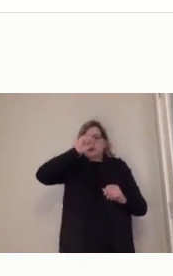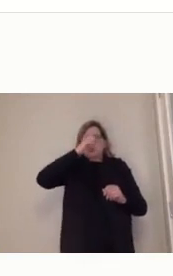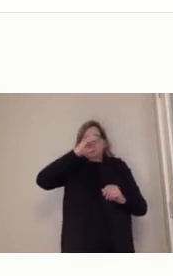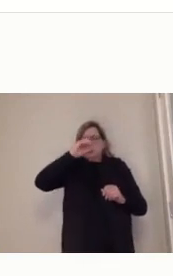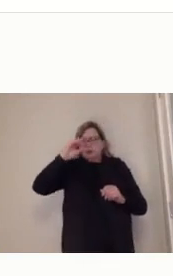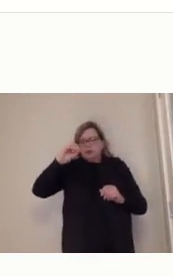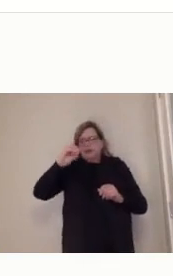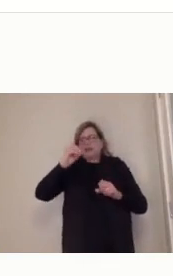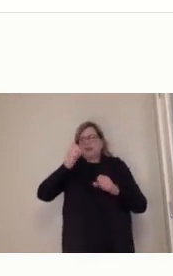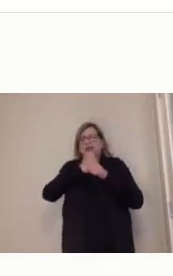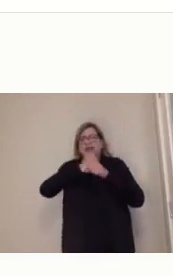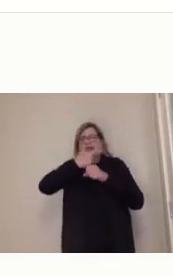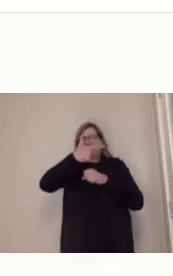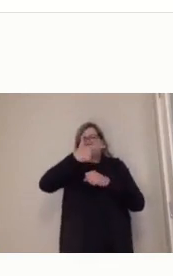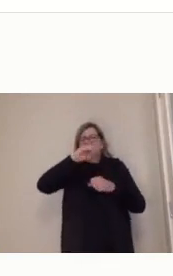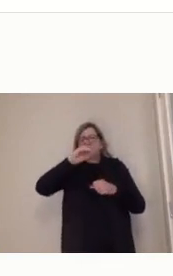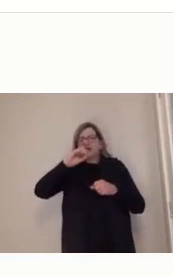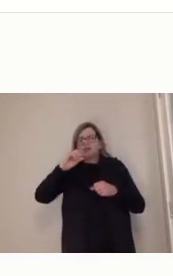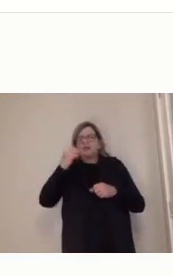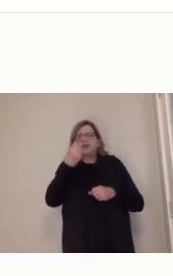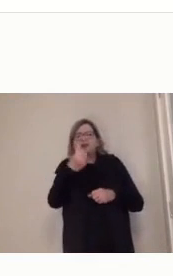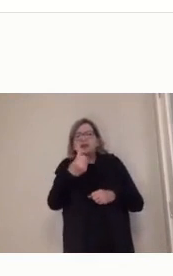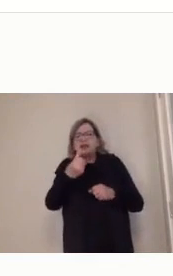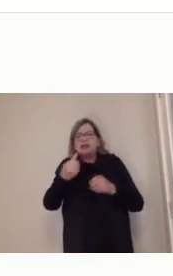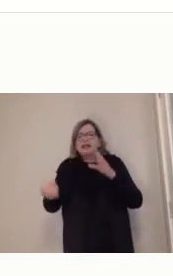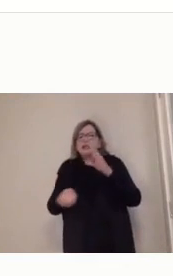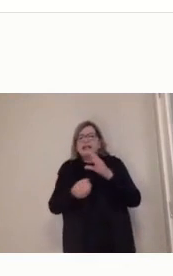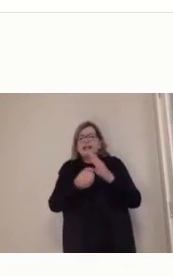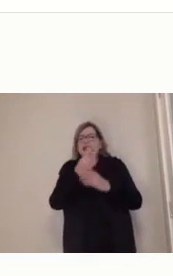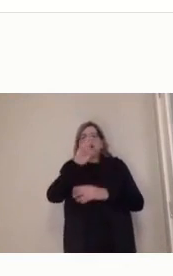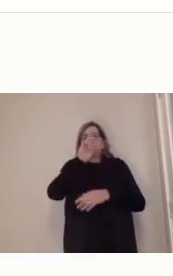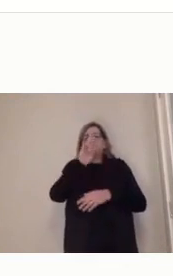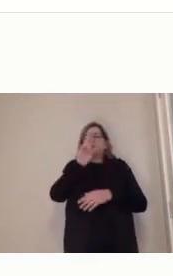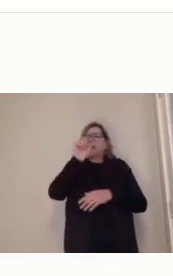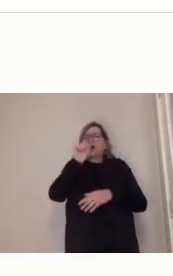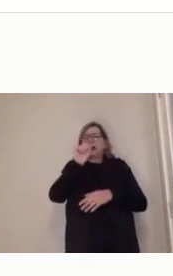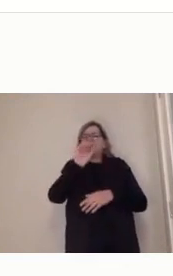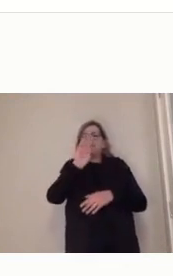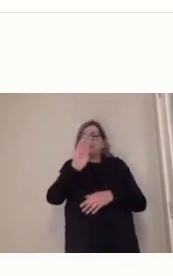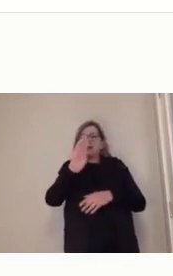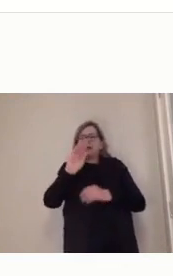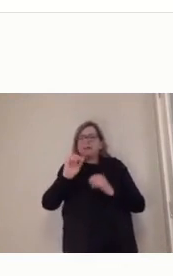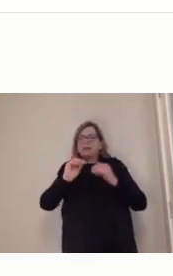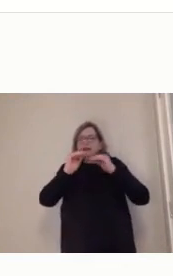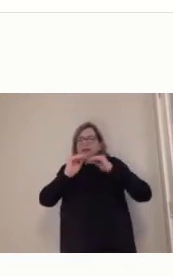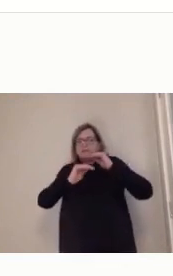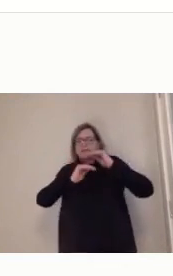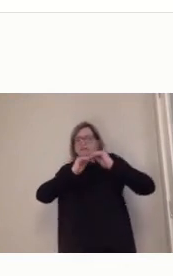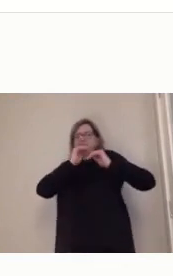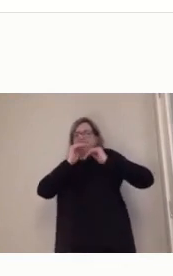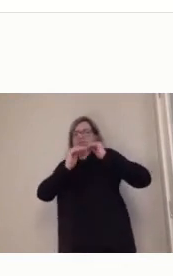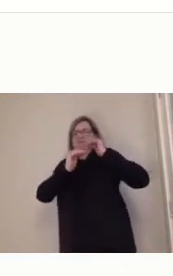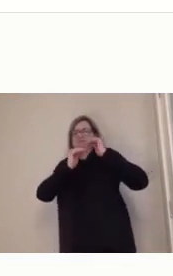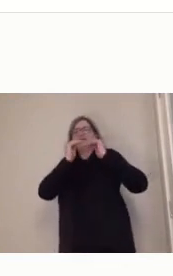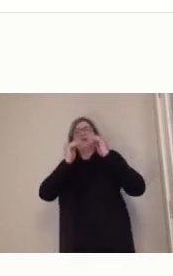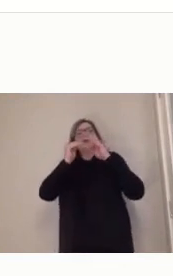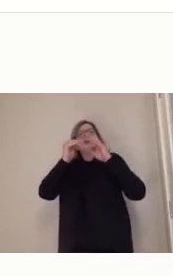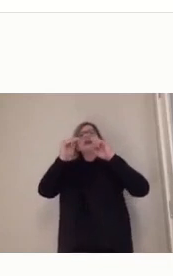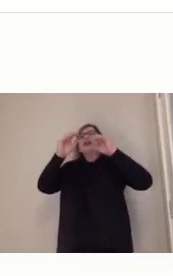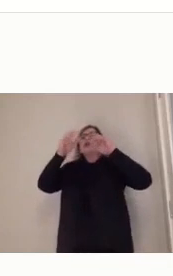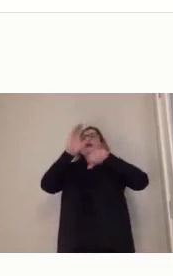nível superior. Eu estou na UAB desde essa época, né? Então, eu estou lá, nós começamos no piloto em 2005,